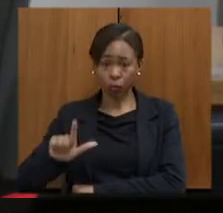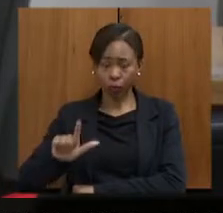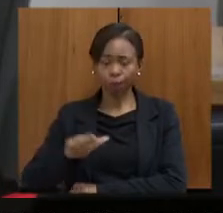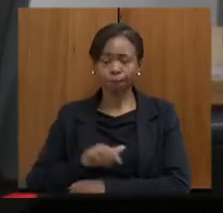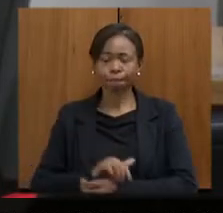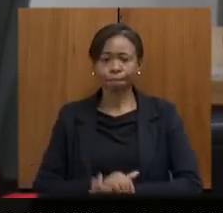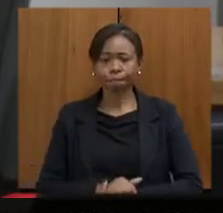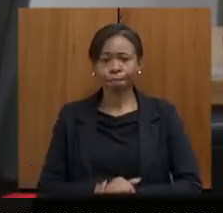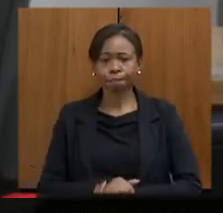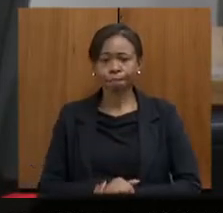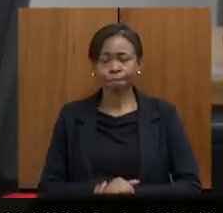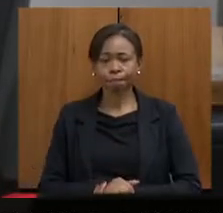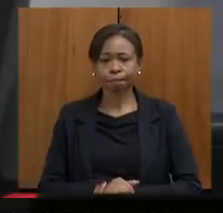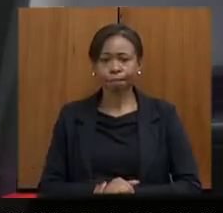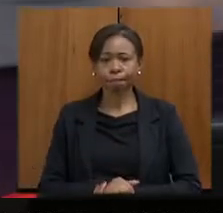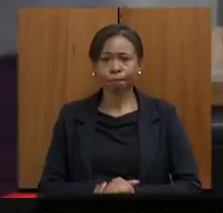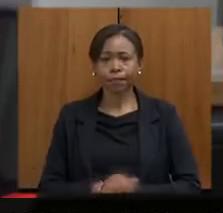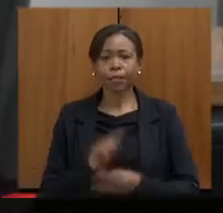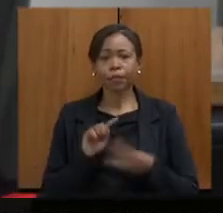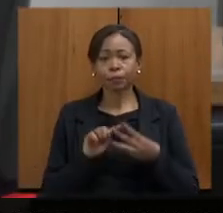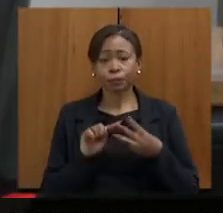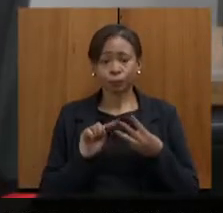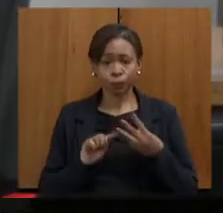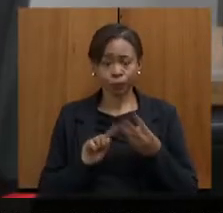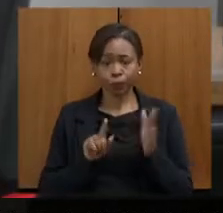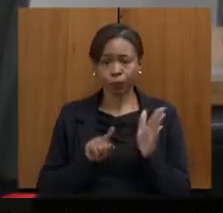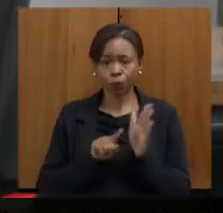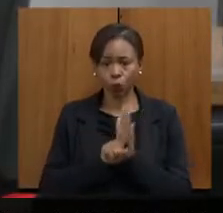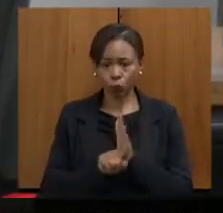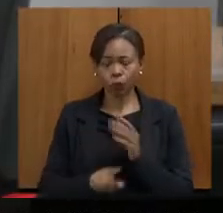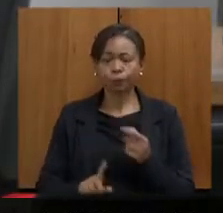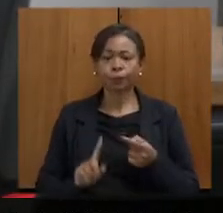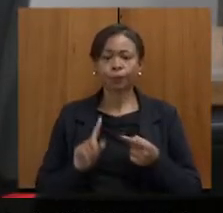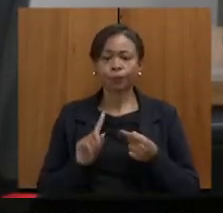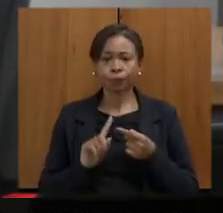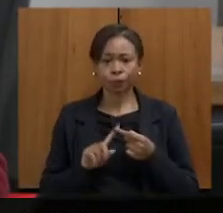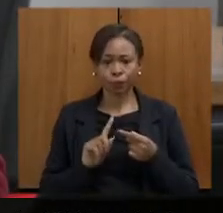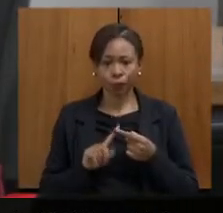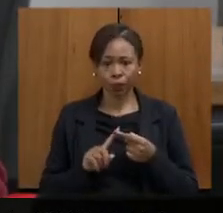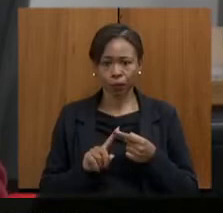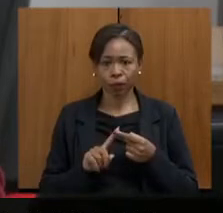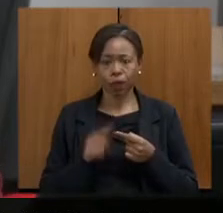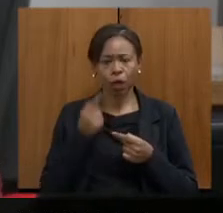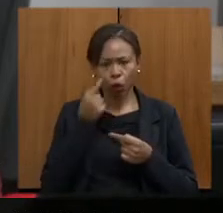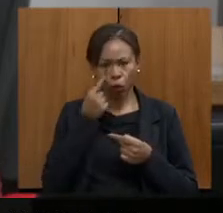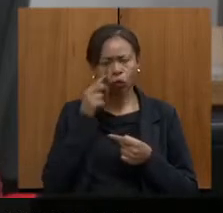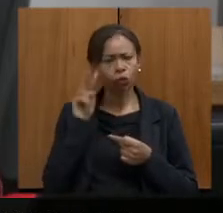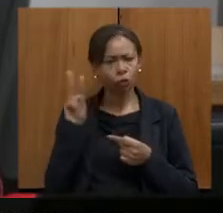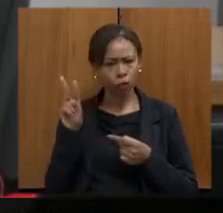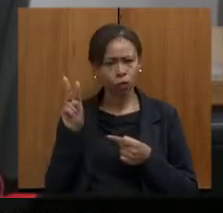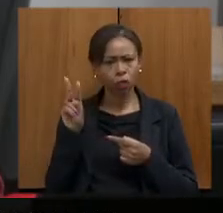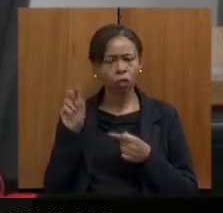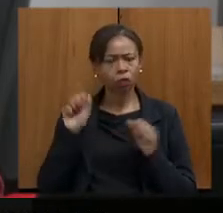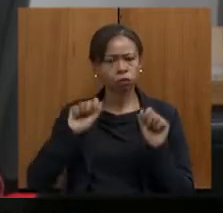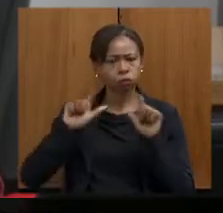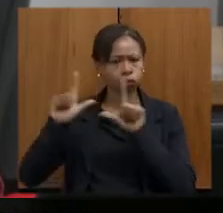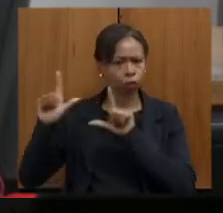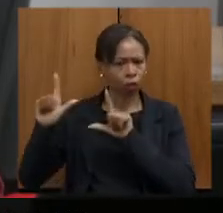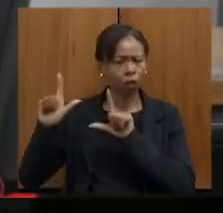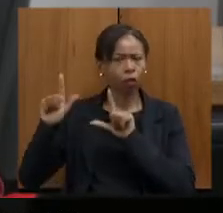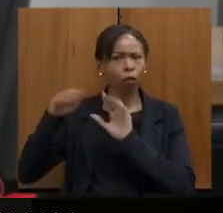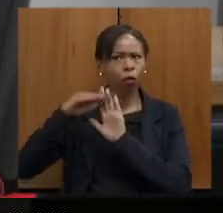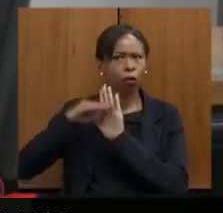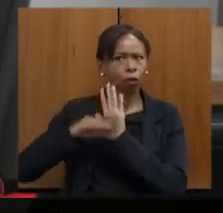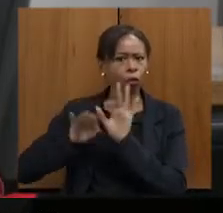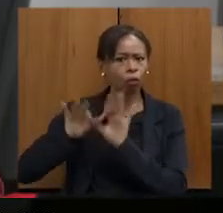Eu tenho, inicialmente, três questionamentos. O primeiro deles, eu vi ali, o senhor trouxe o projeto